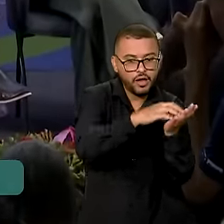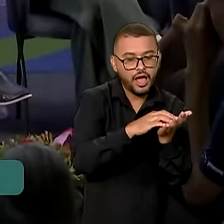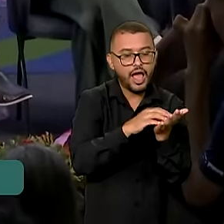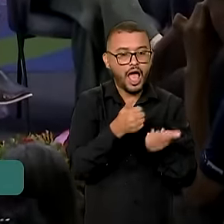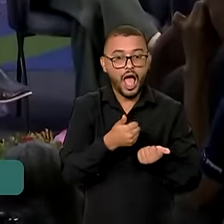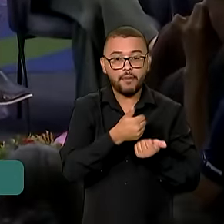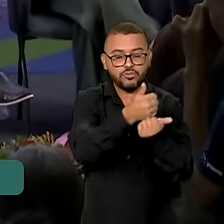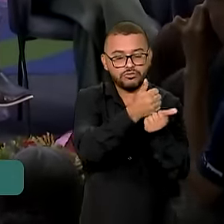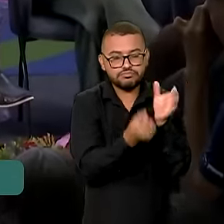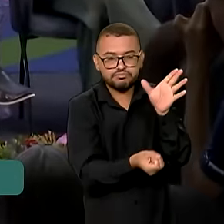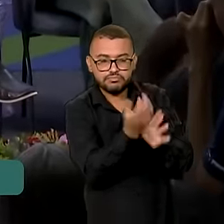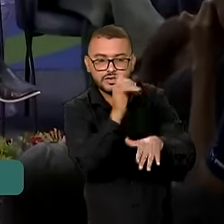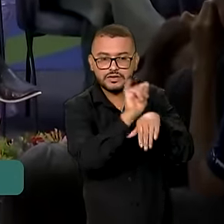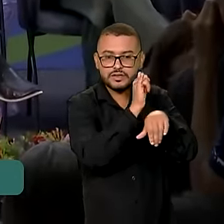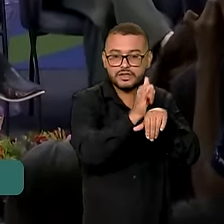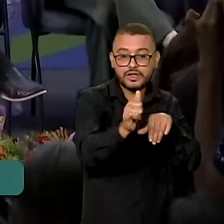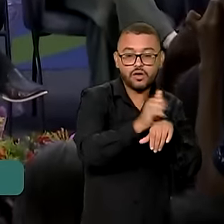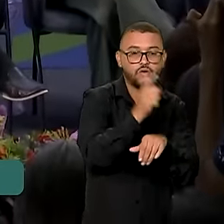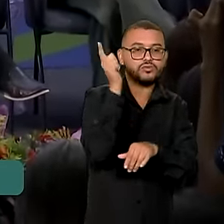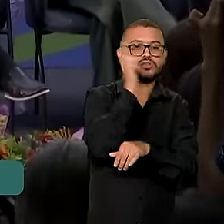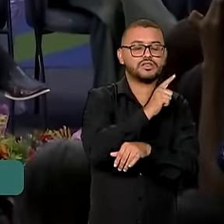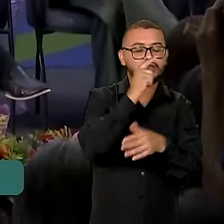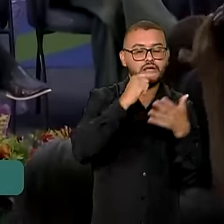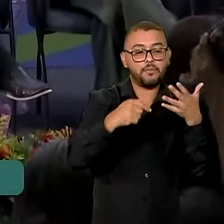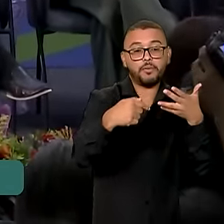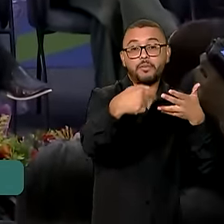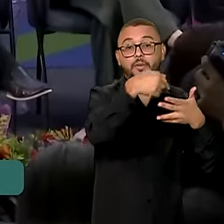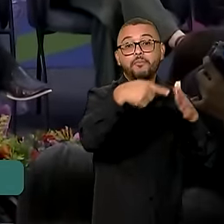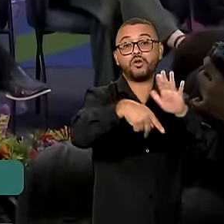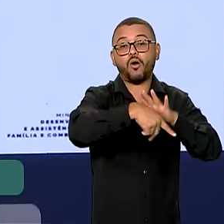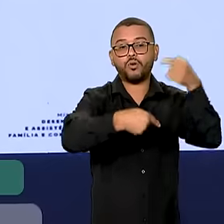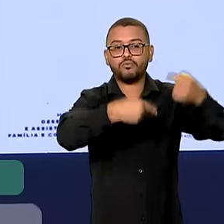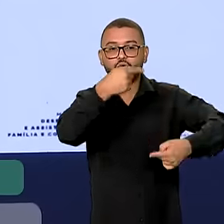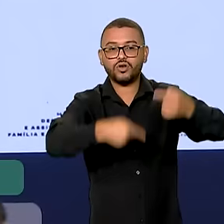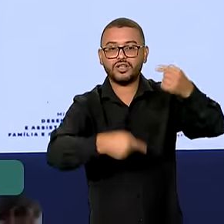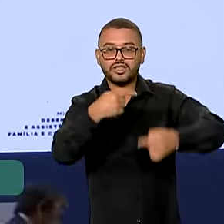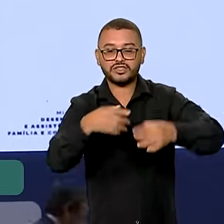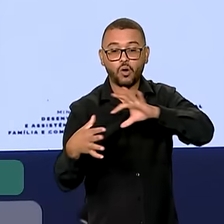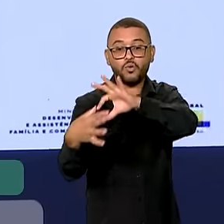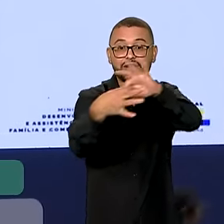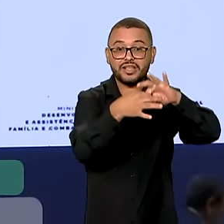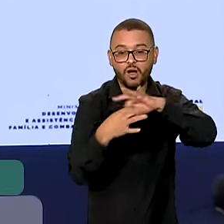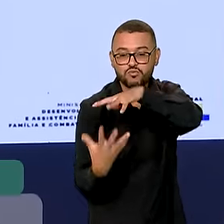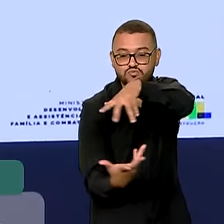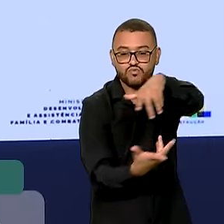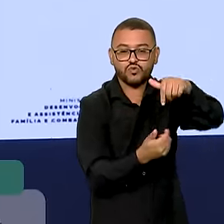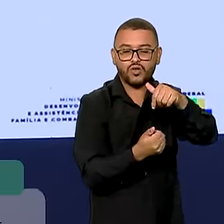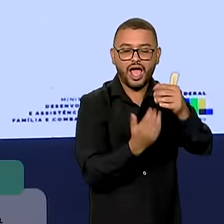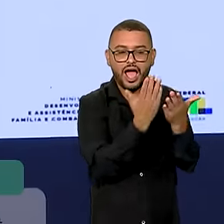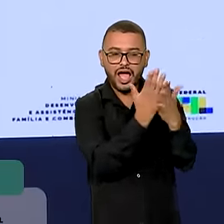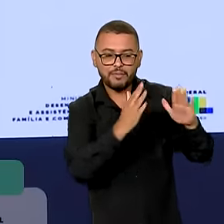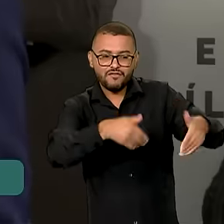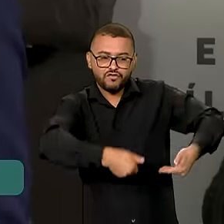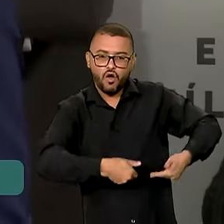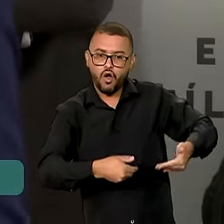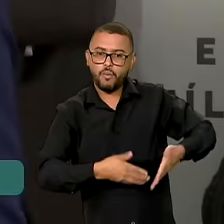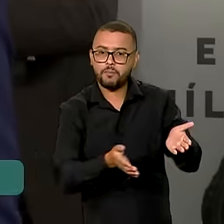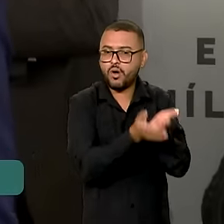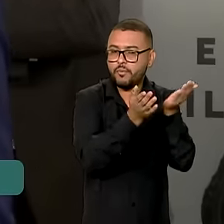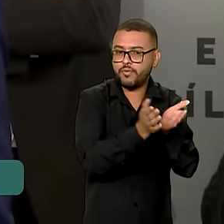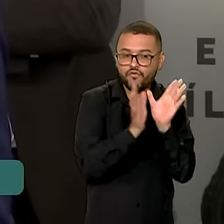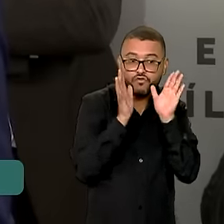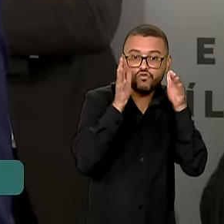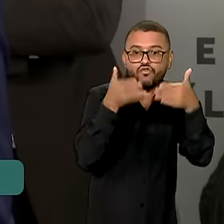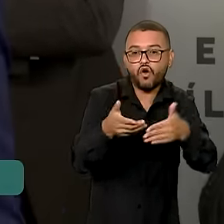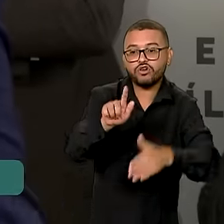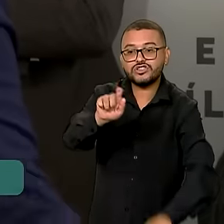contribuições para a composição da Sexta de Políticas Públicas da Aliança Global contra a Fome e a Pobreza, foco da reunião